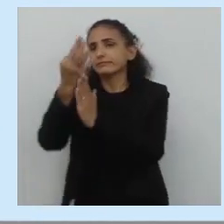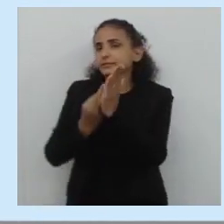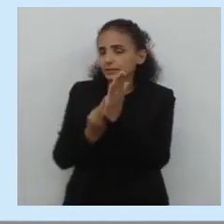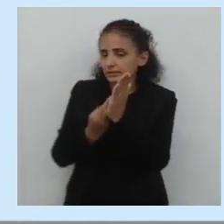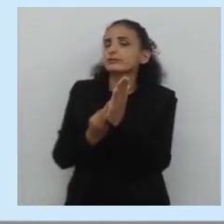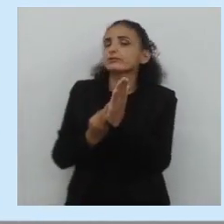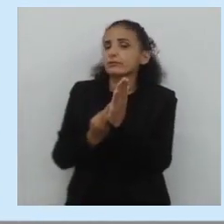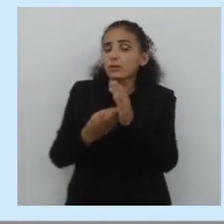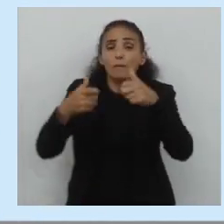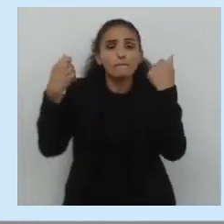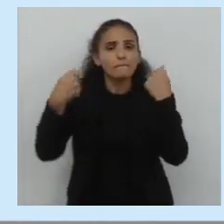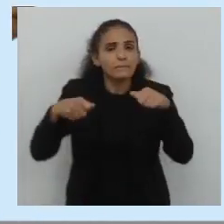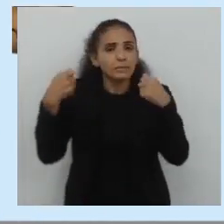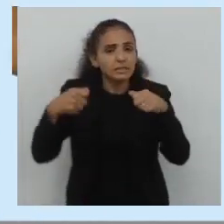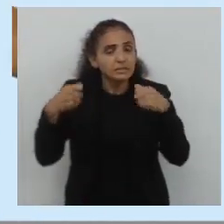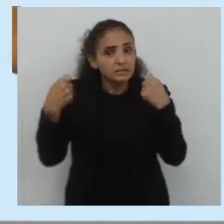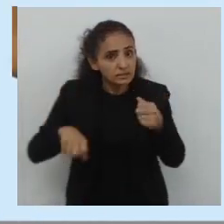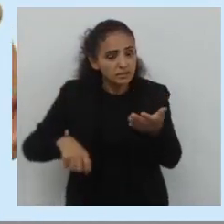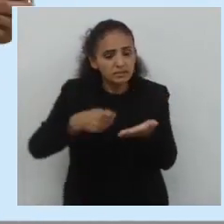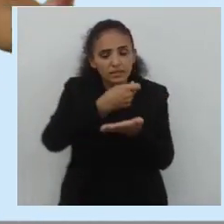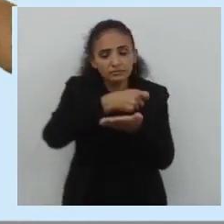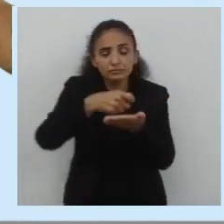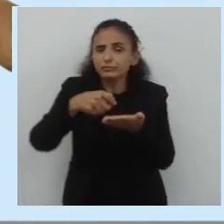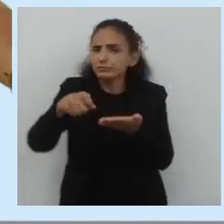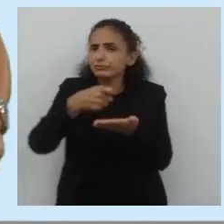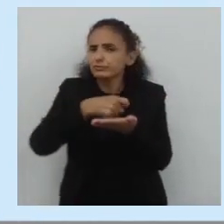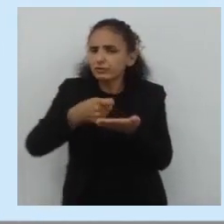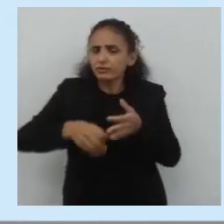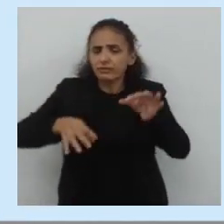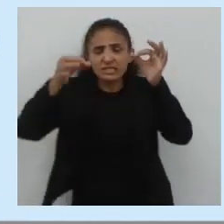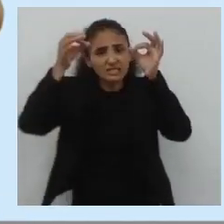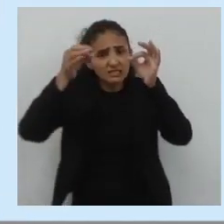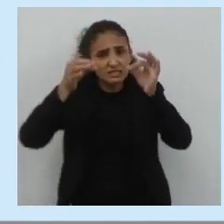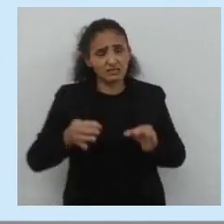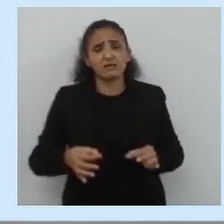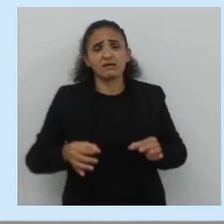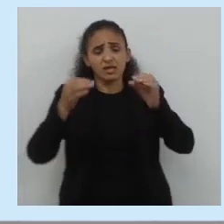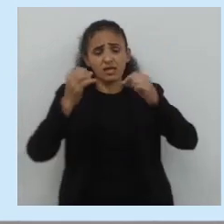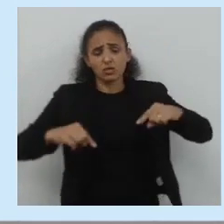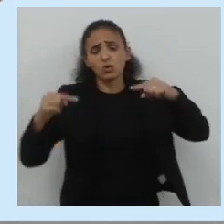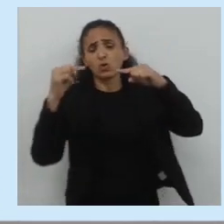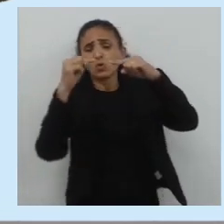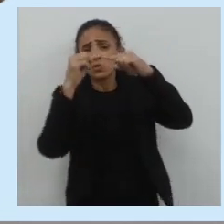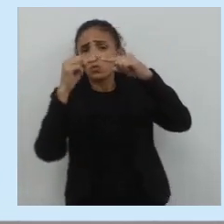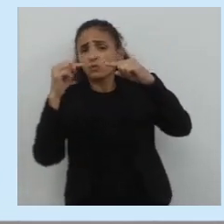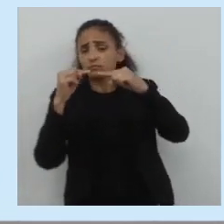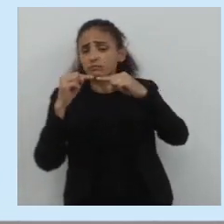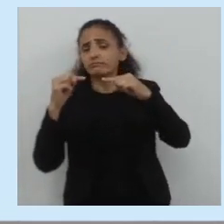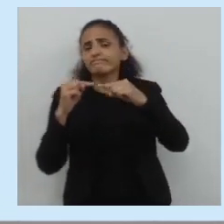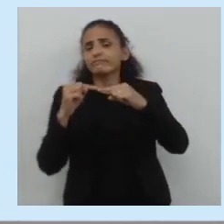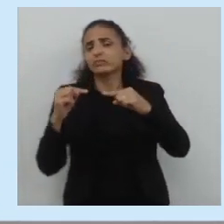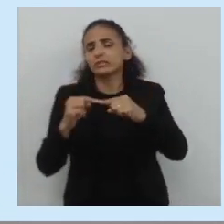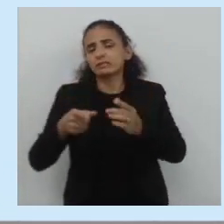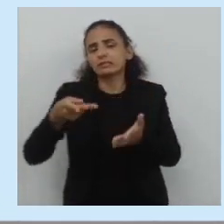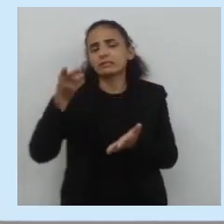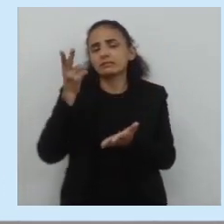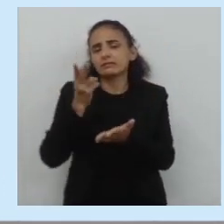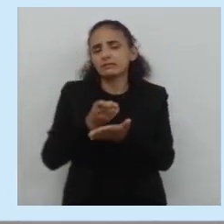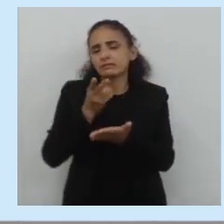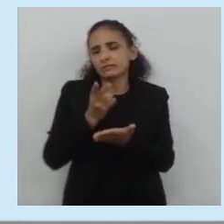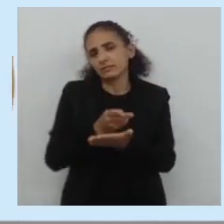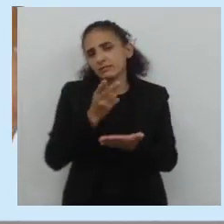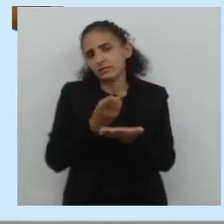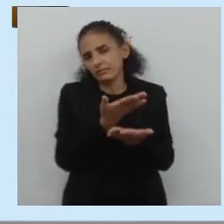E lembrar que tem que escrever, certo? De acordo com o seu gênero, o gênero textual,